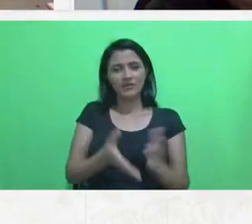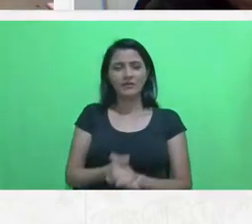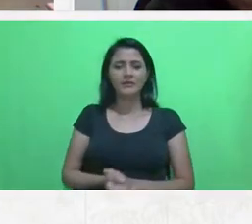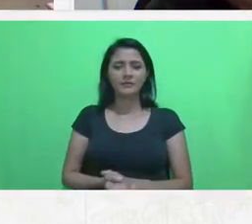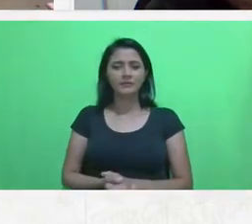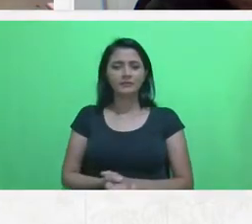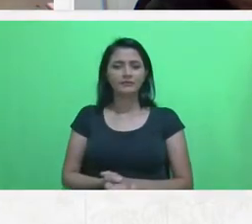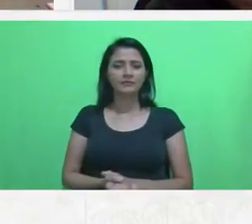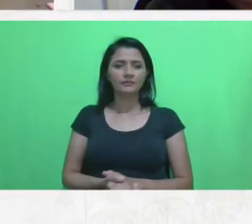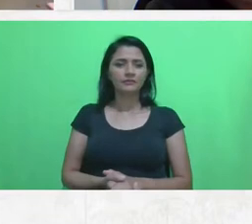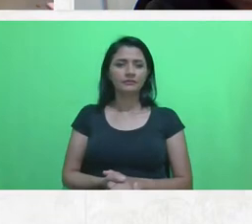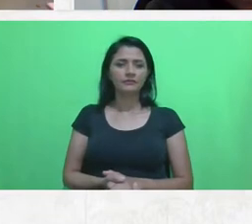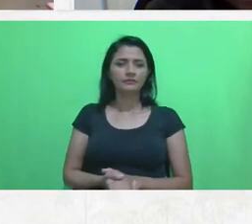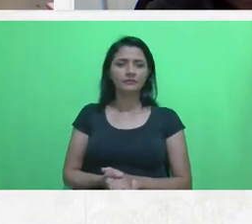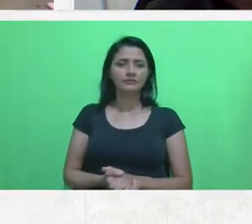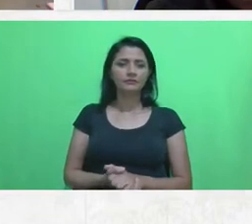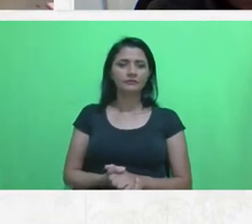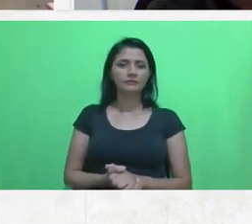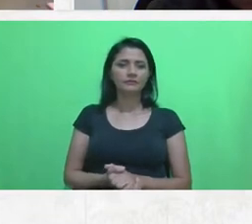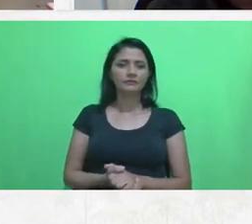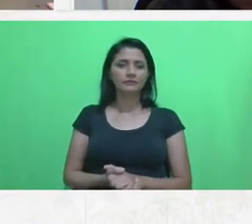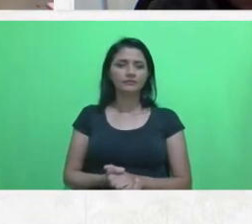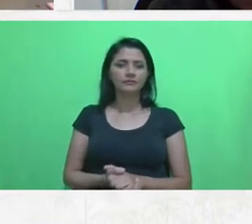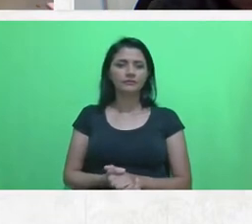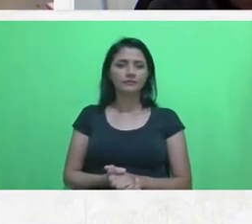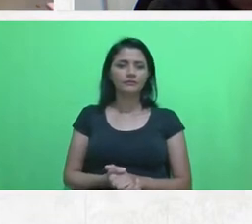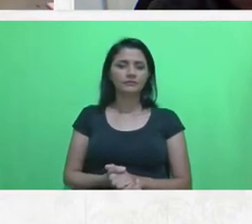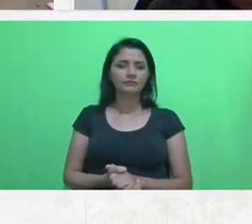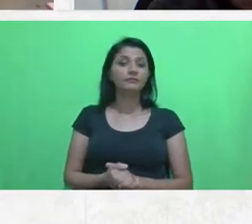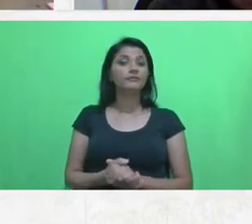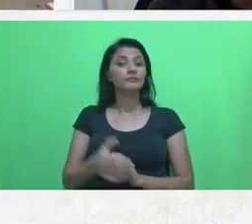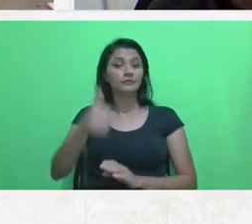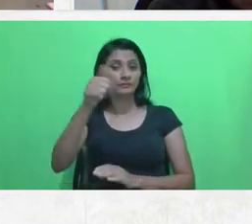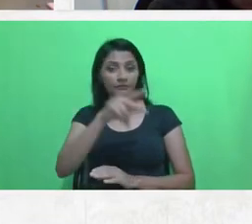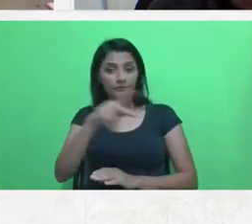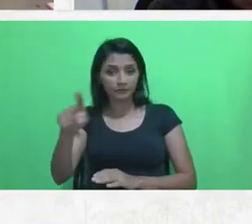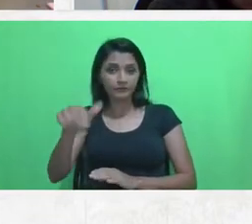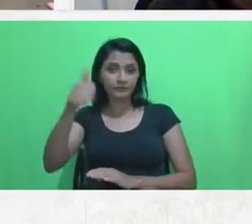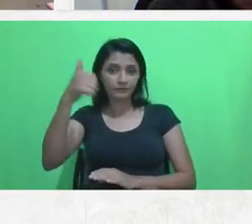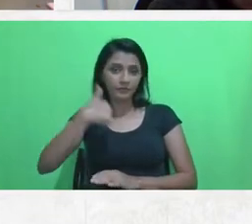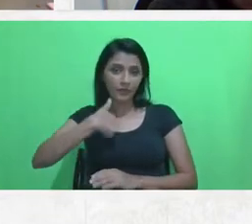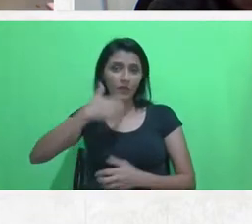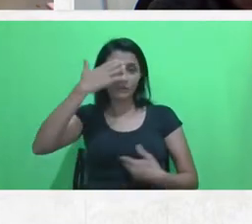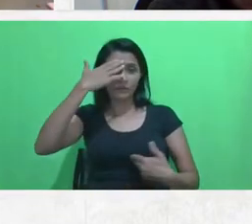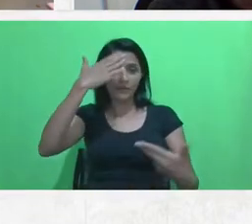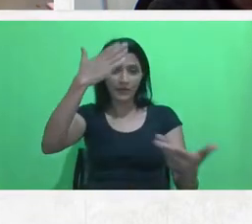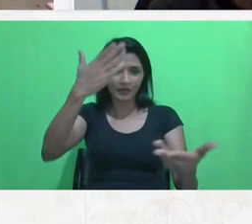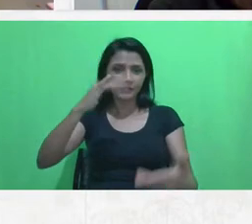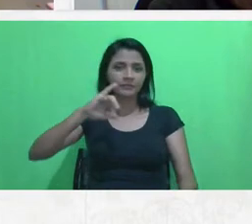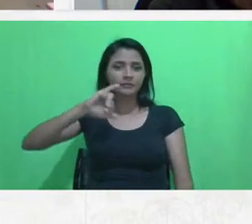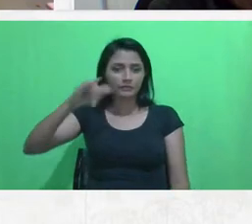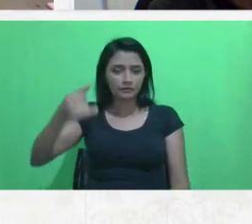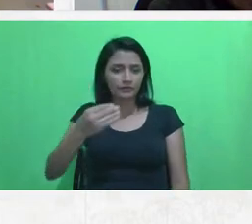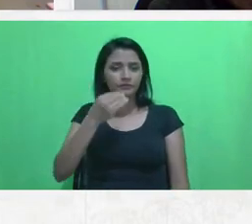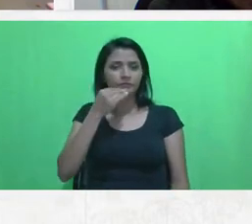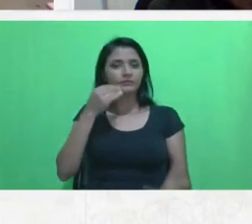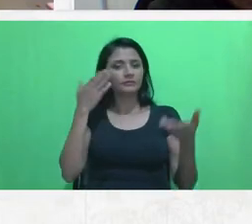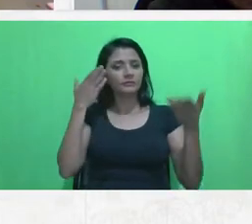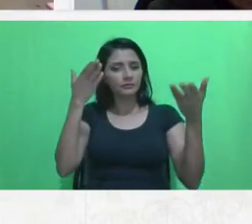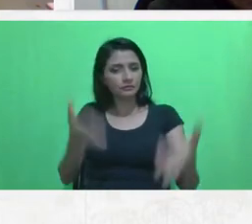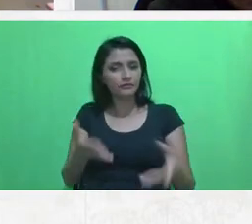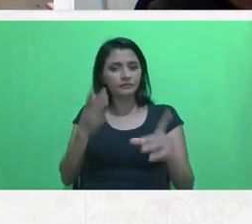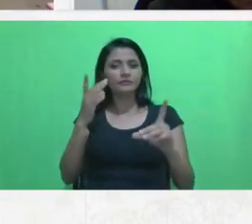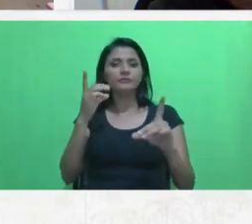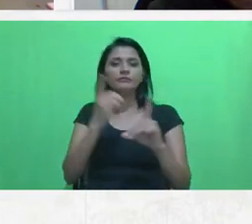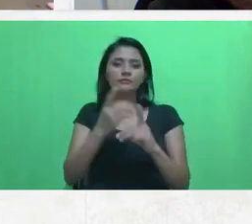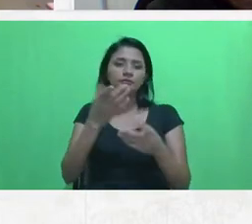Bom, professora, primeiramente, eu queria agradecer a oportunidade de participar desse encontro, dessa troca